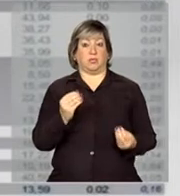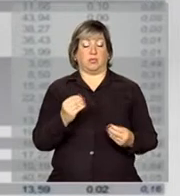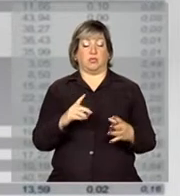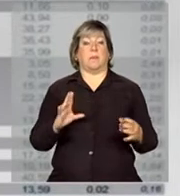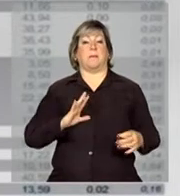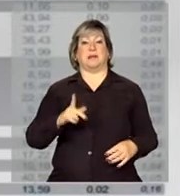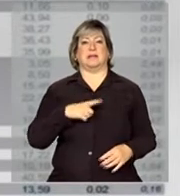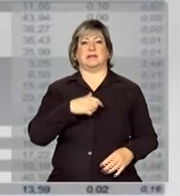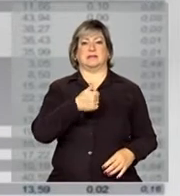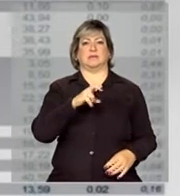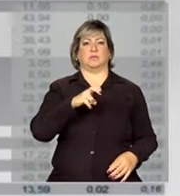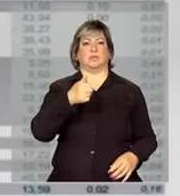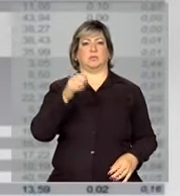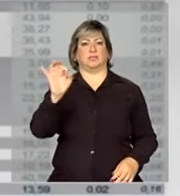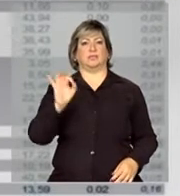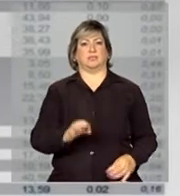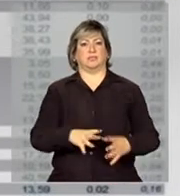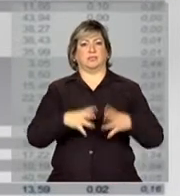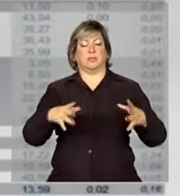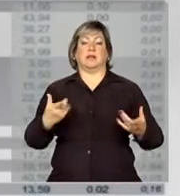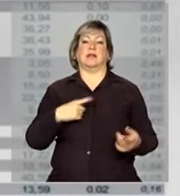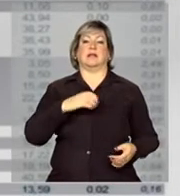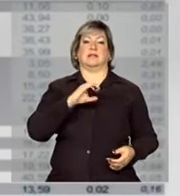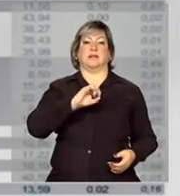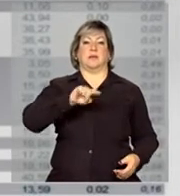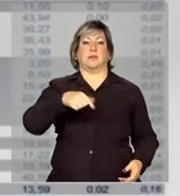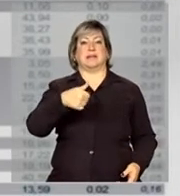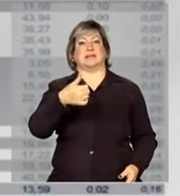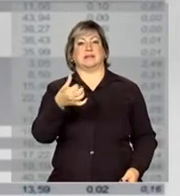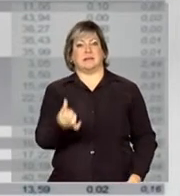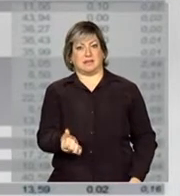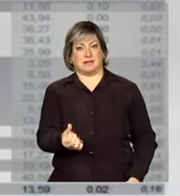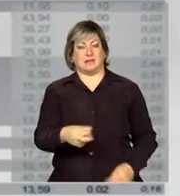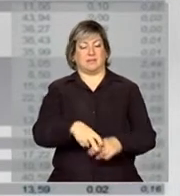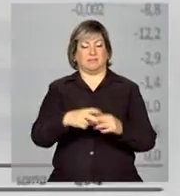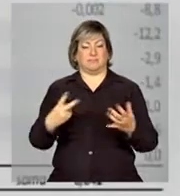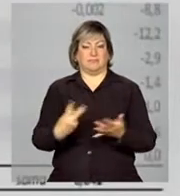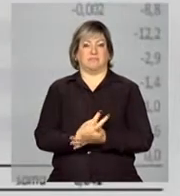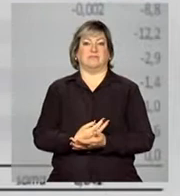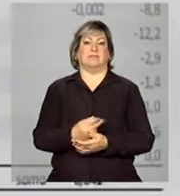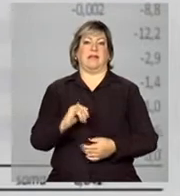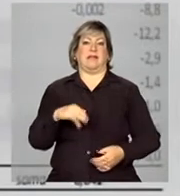151%, ele teve um impacto de 0,16% na inflação.